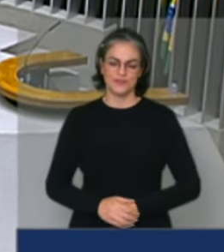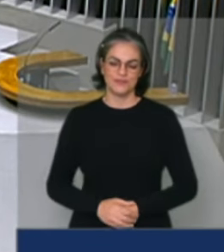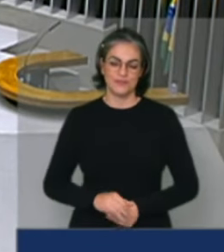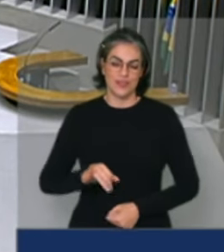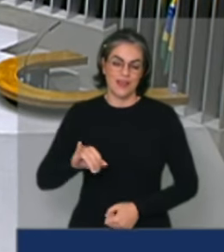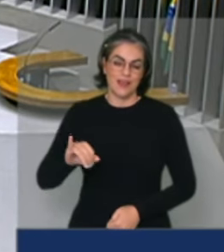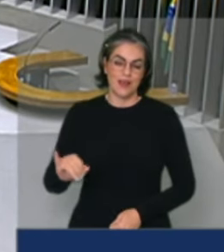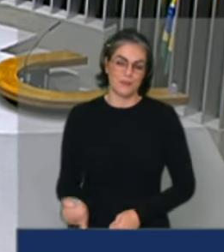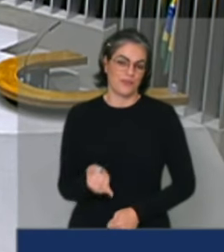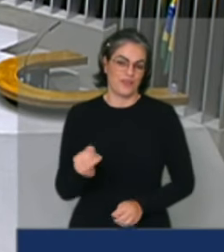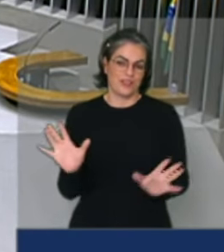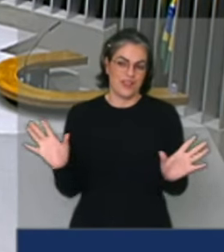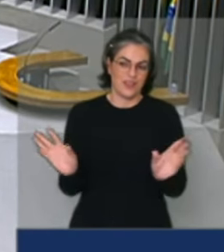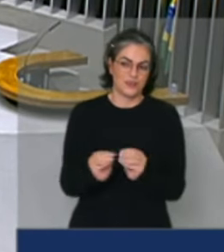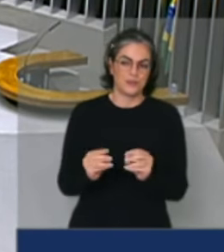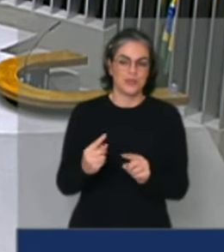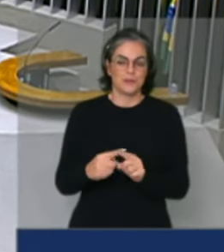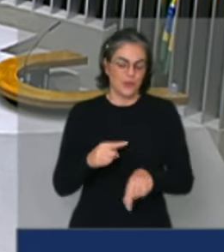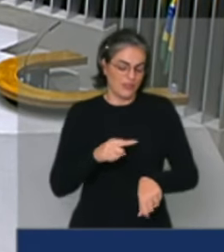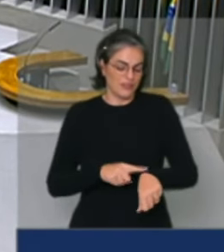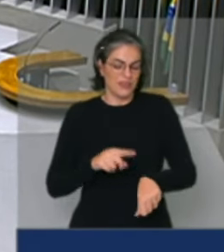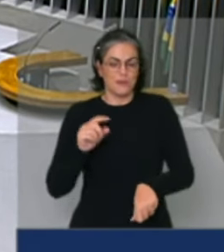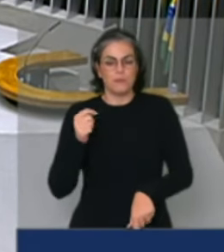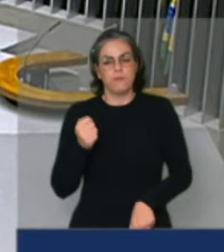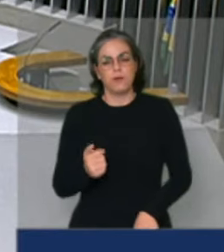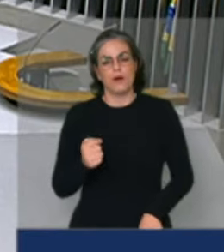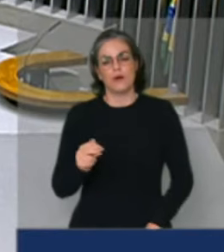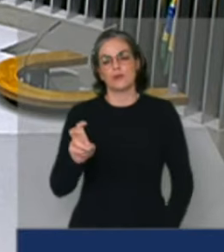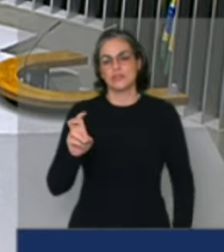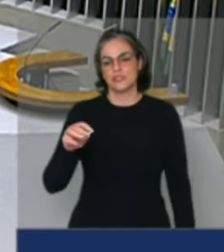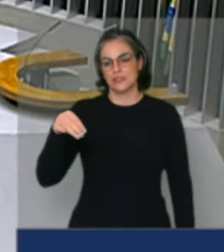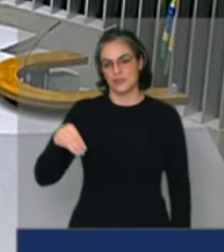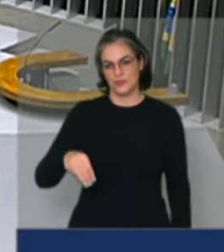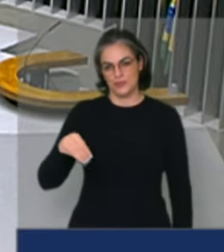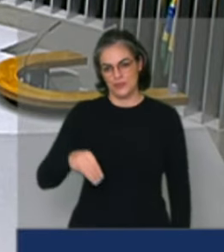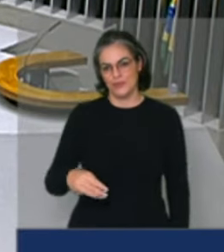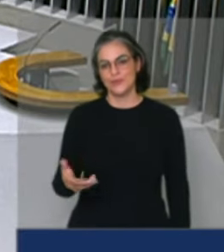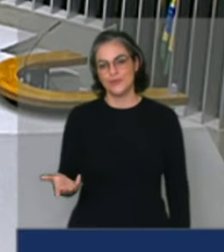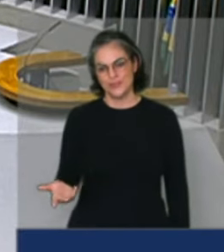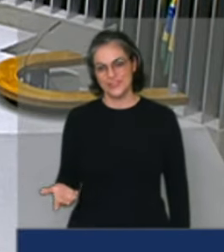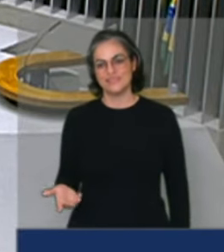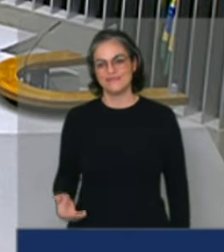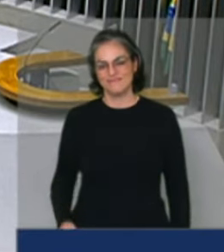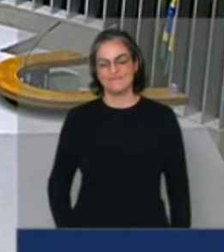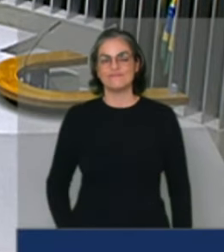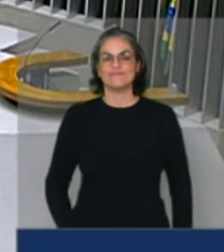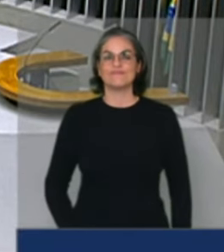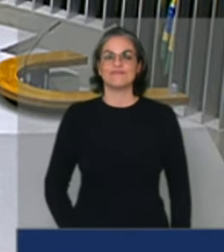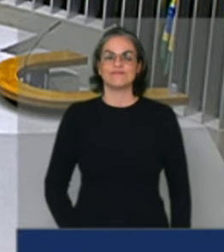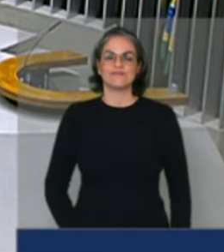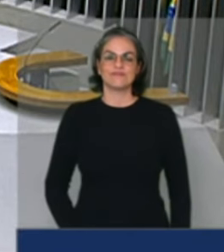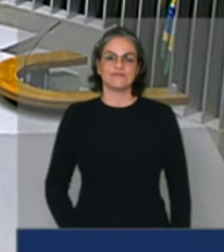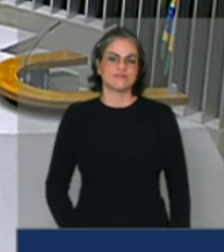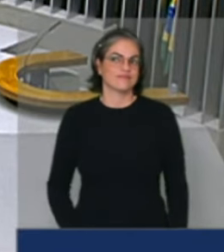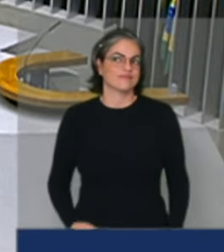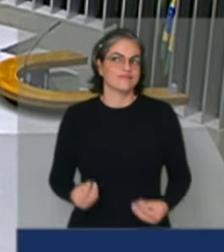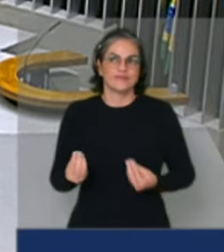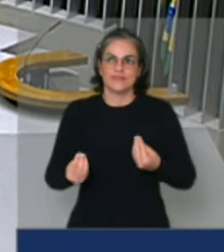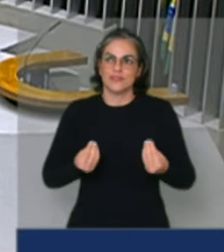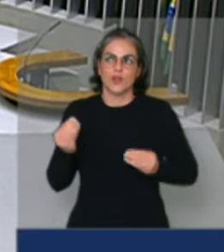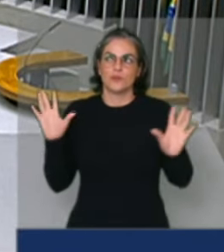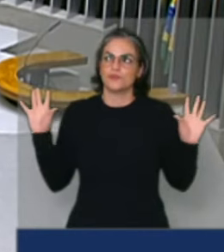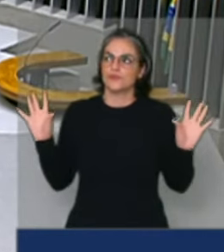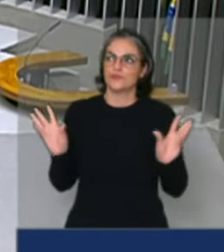Nós temos apenas cinco minutos e eu precisaria conseguir passar a